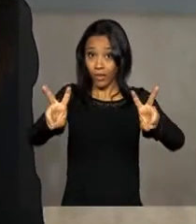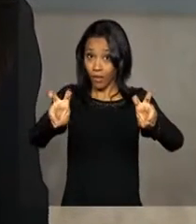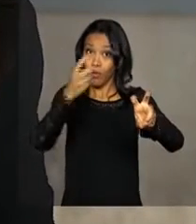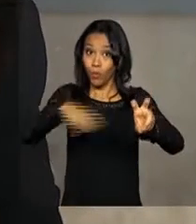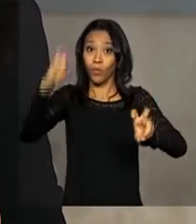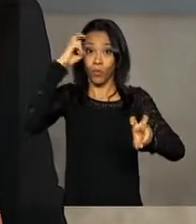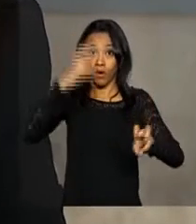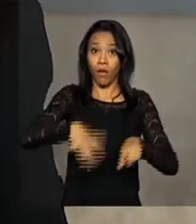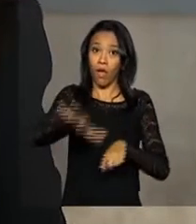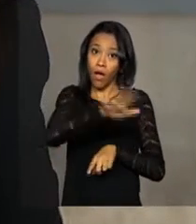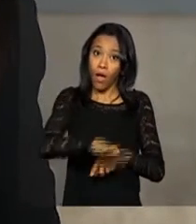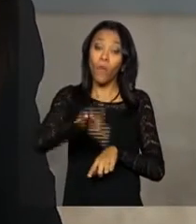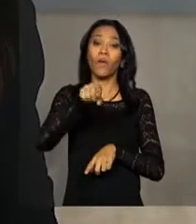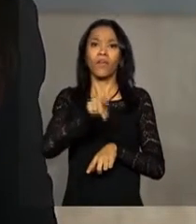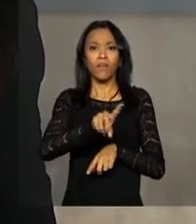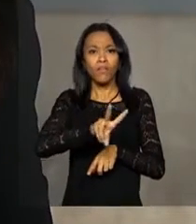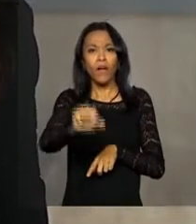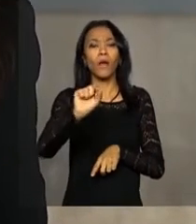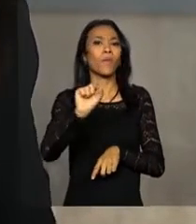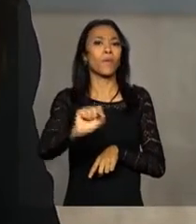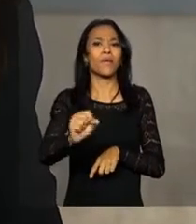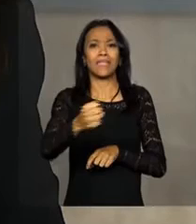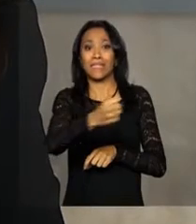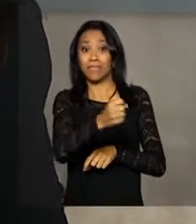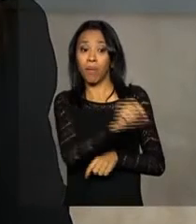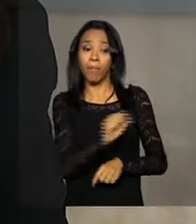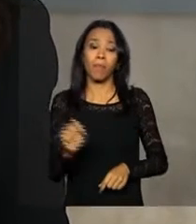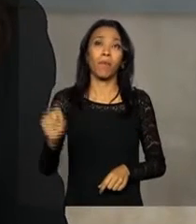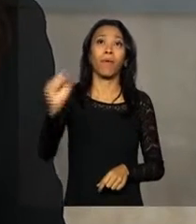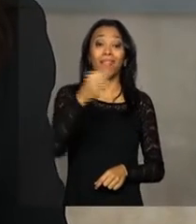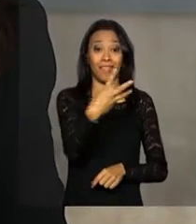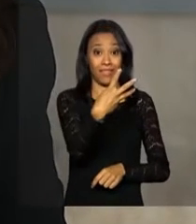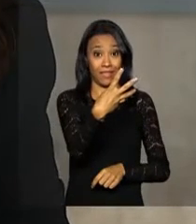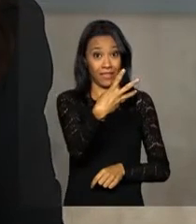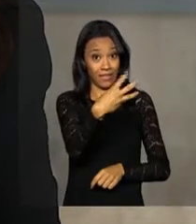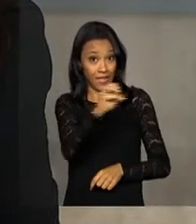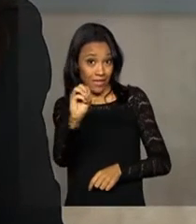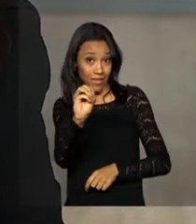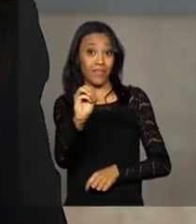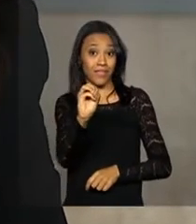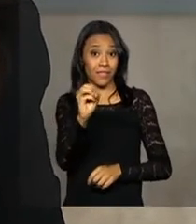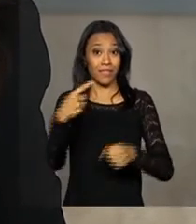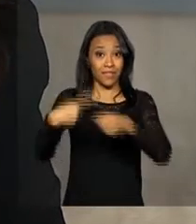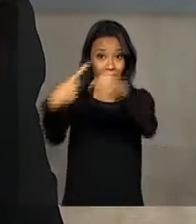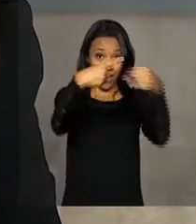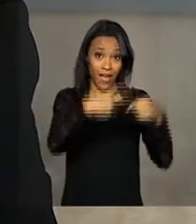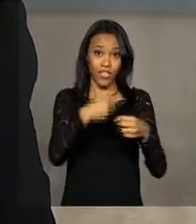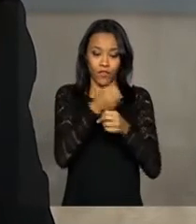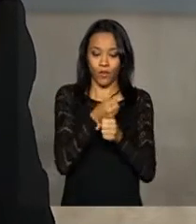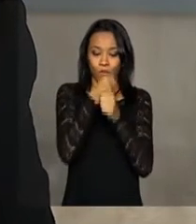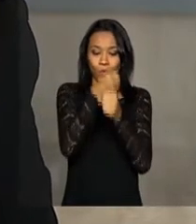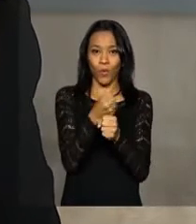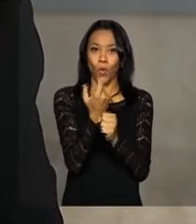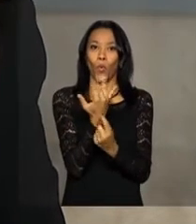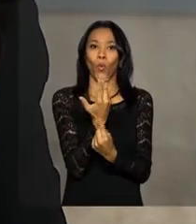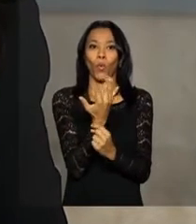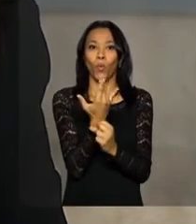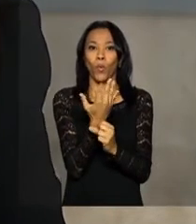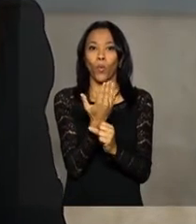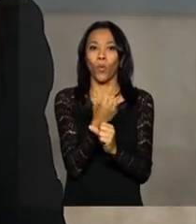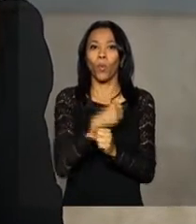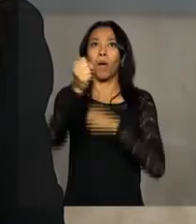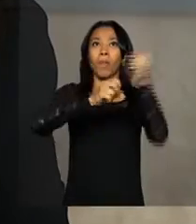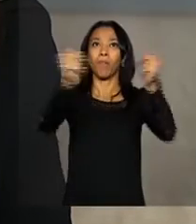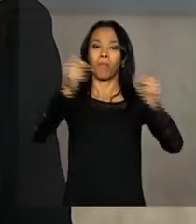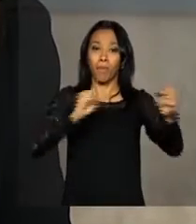preferência aos residentes de uma das 300 cidades por onde vai passar a tocha. As inscrições podem ser feitas até o dia